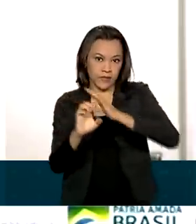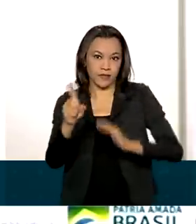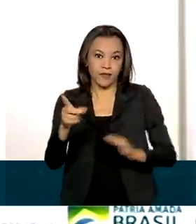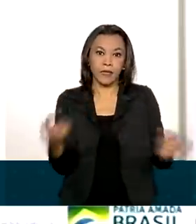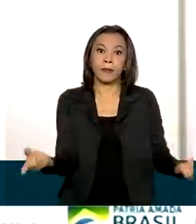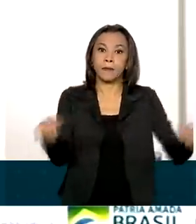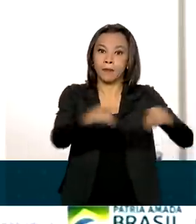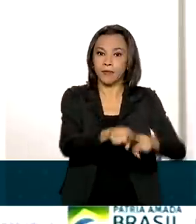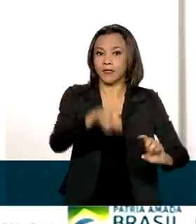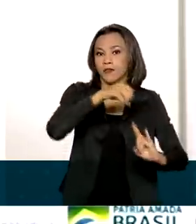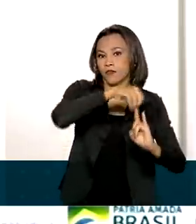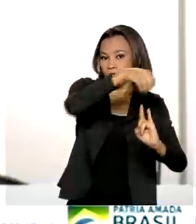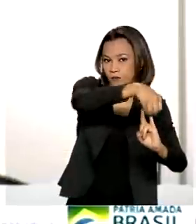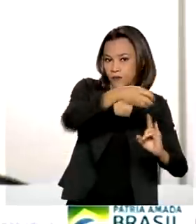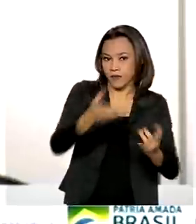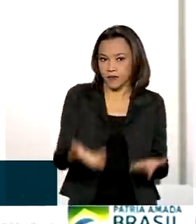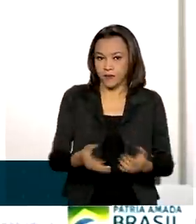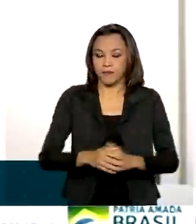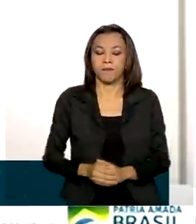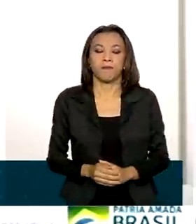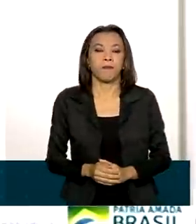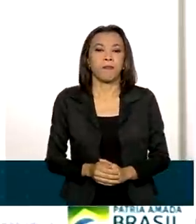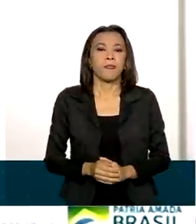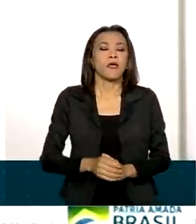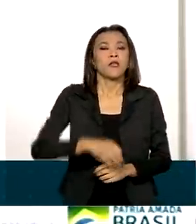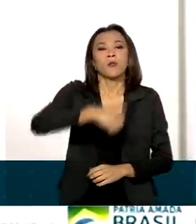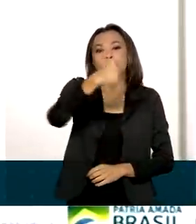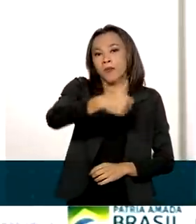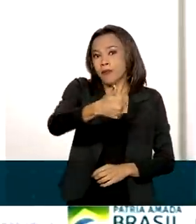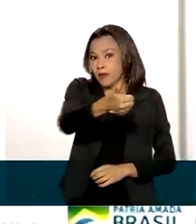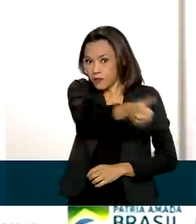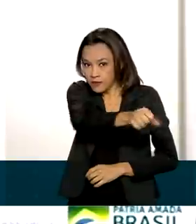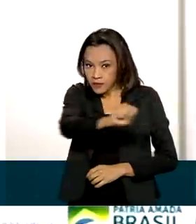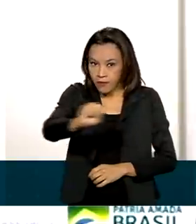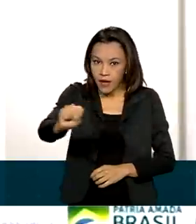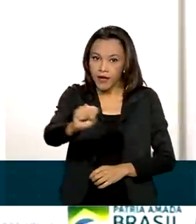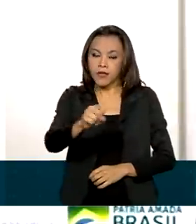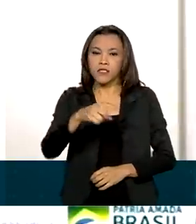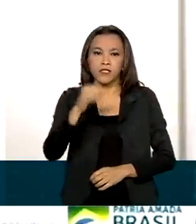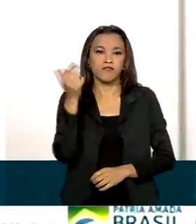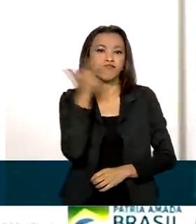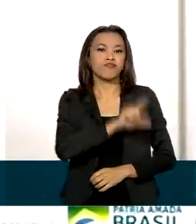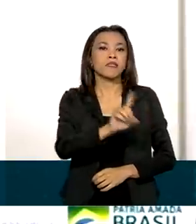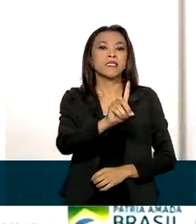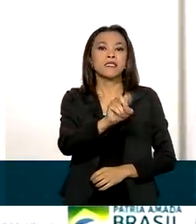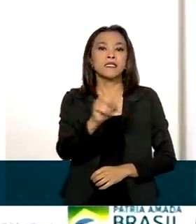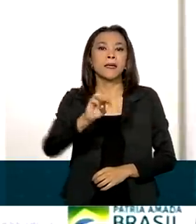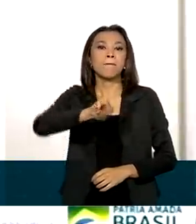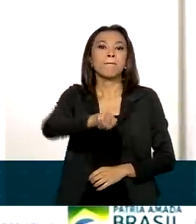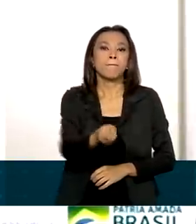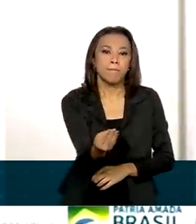Fiocruz. E no primeiro semestre chegamos a 100 milhões de doses.